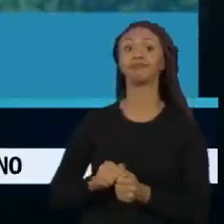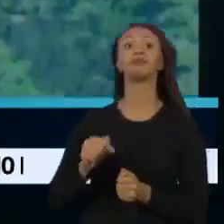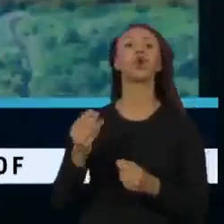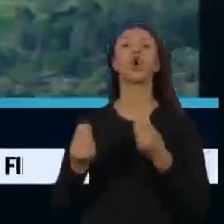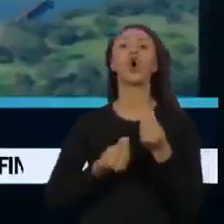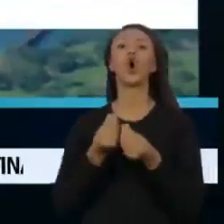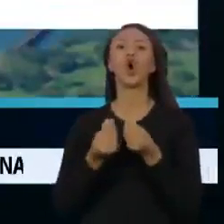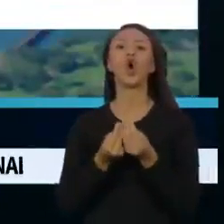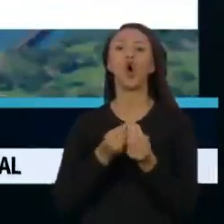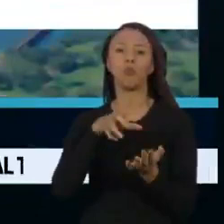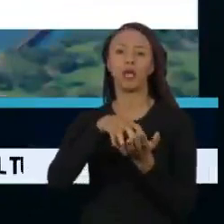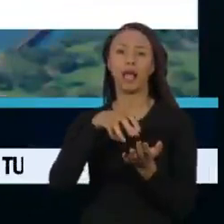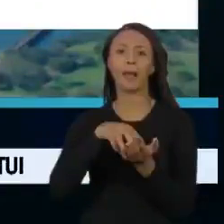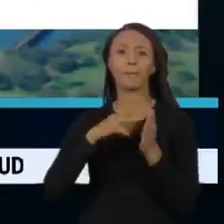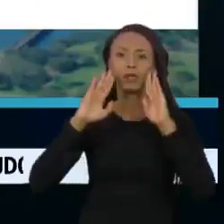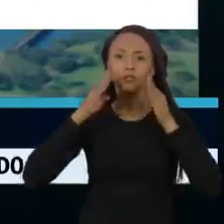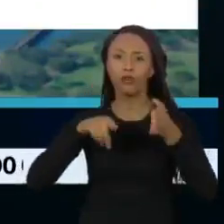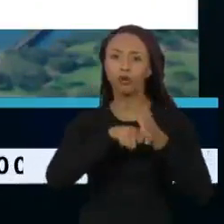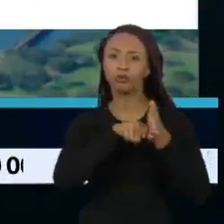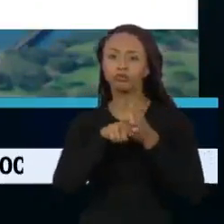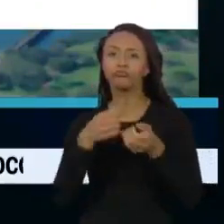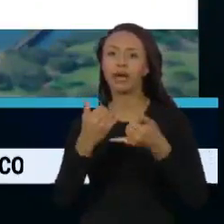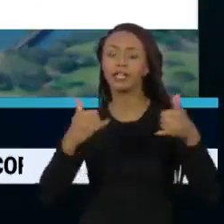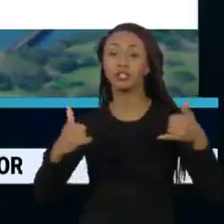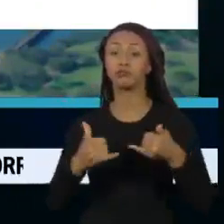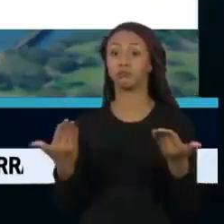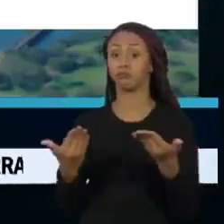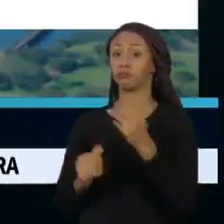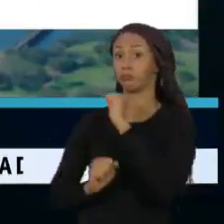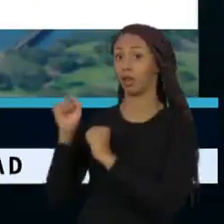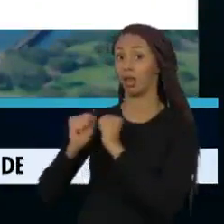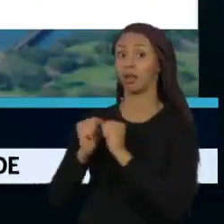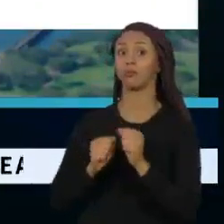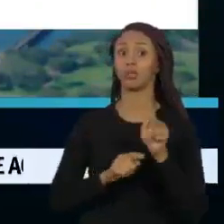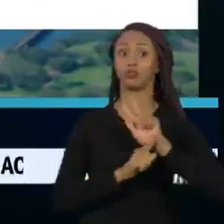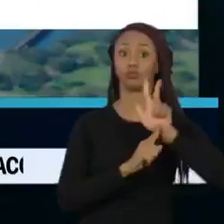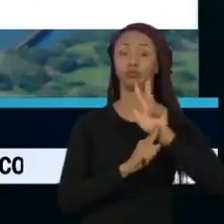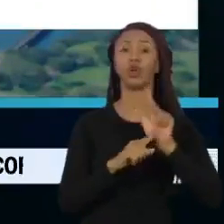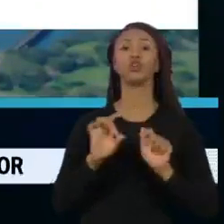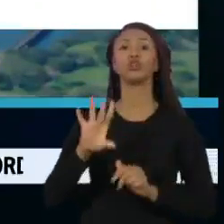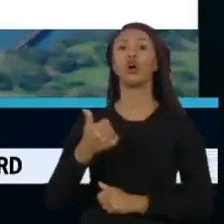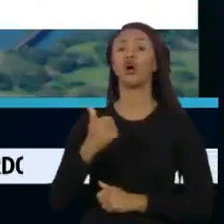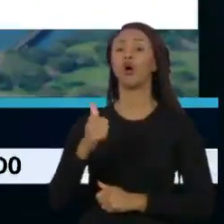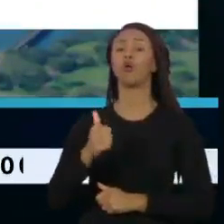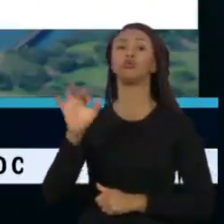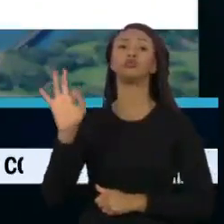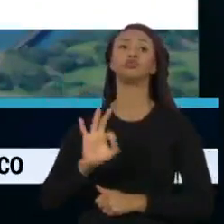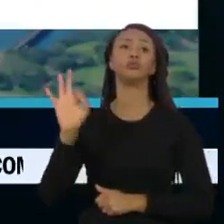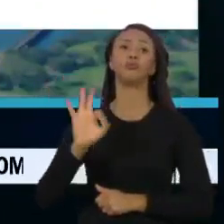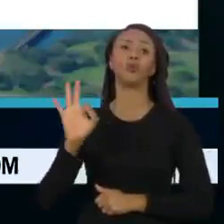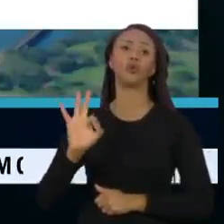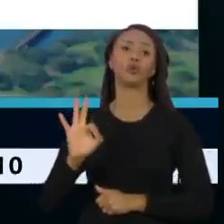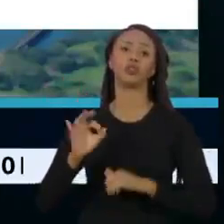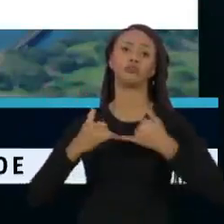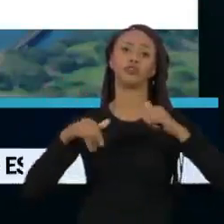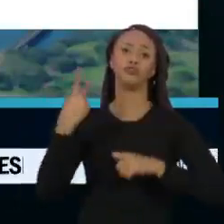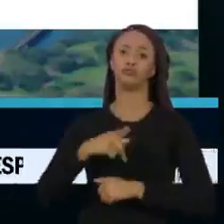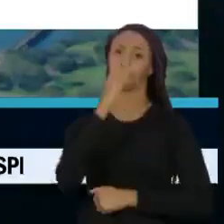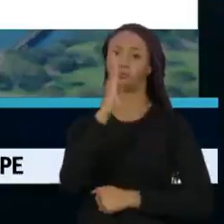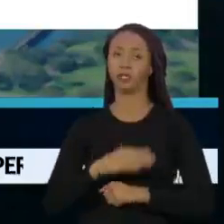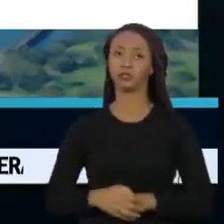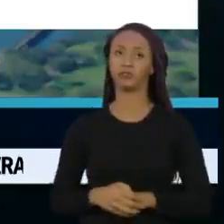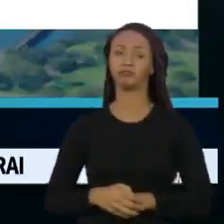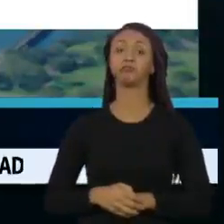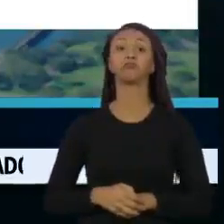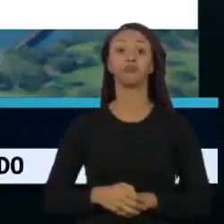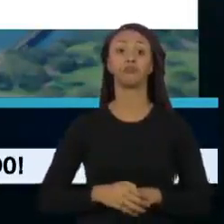Sistema Elétrico, as usinas eólicas representam hoje 11% da capacidade de geração energética do país. Estão atrás